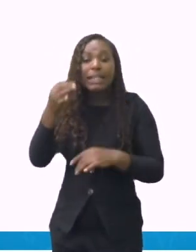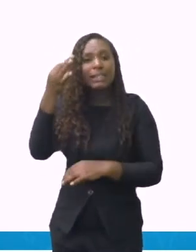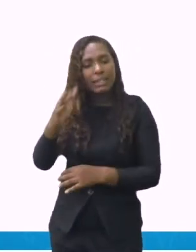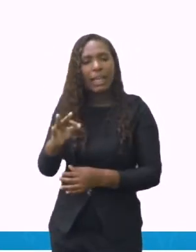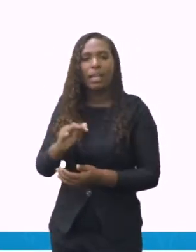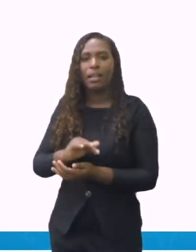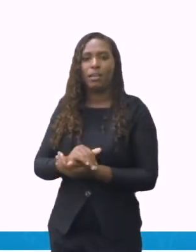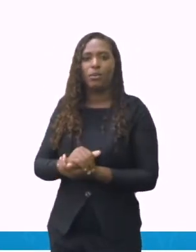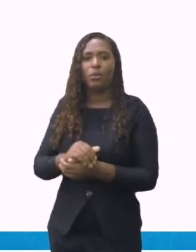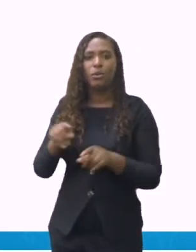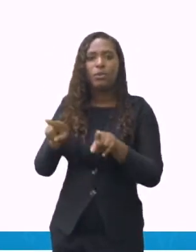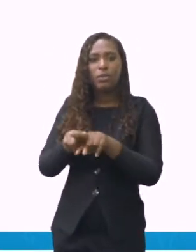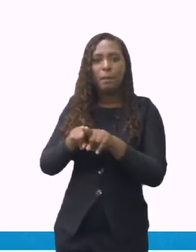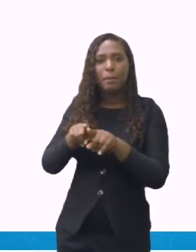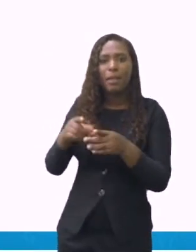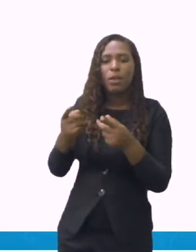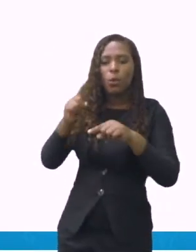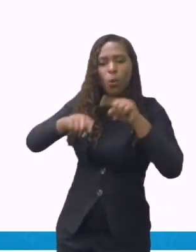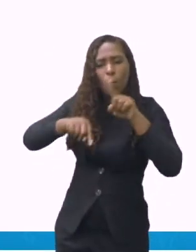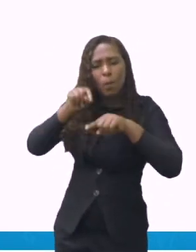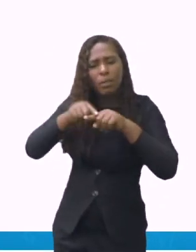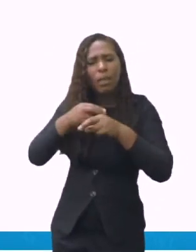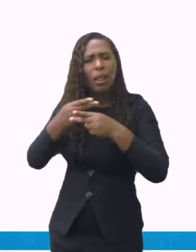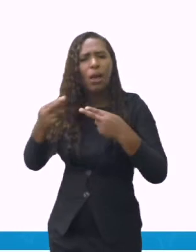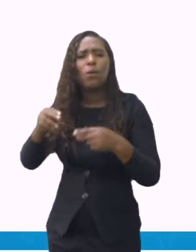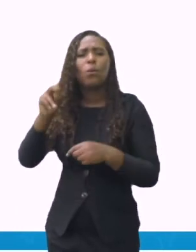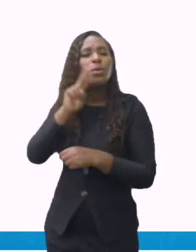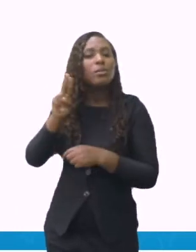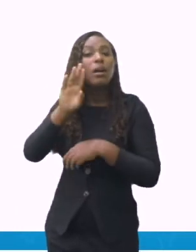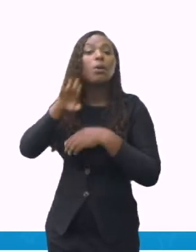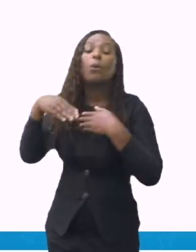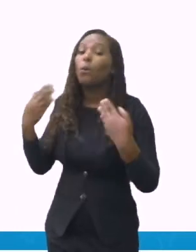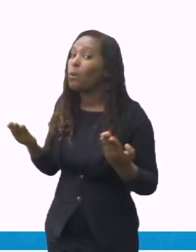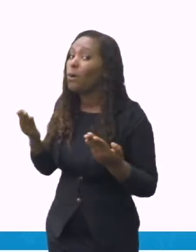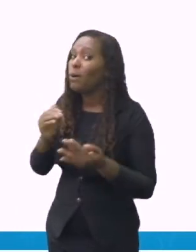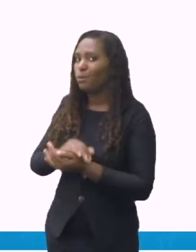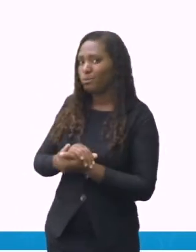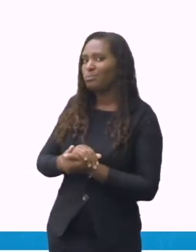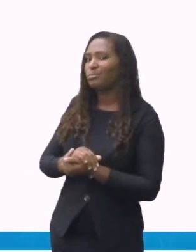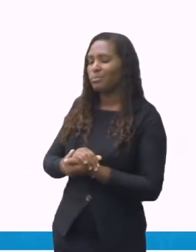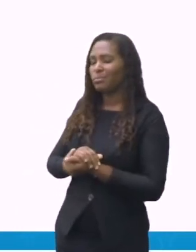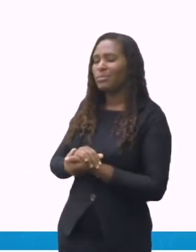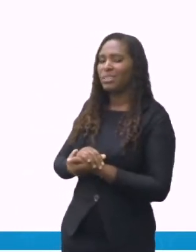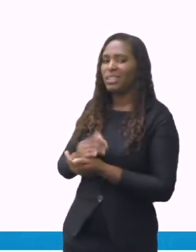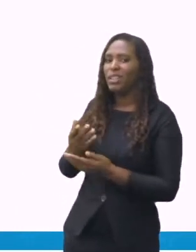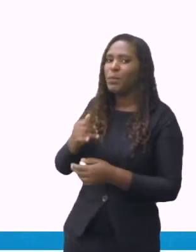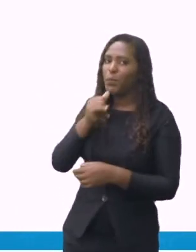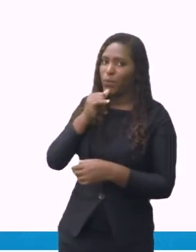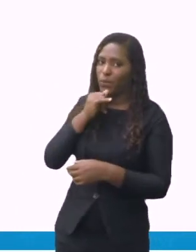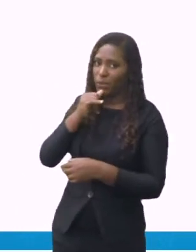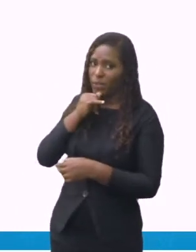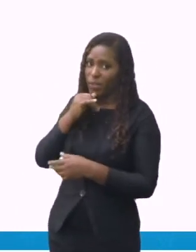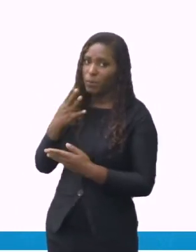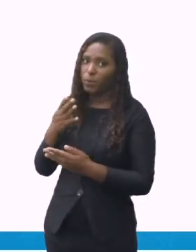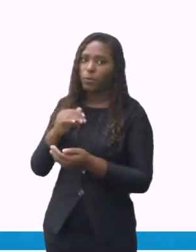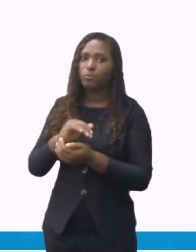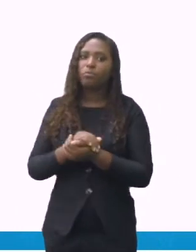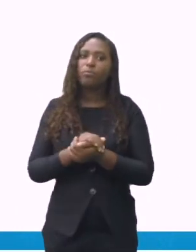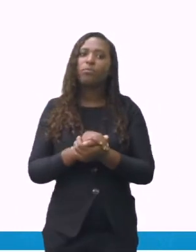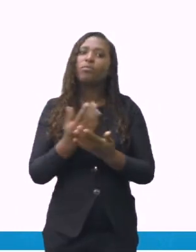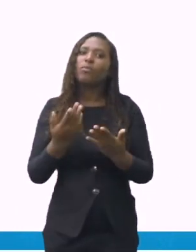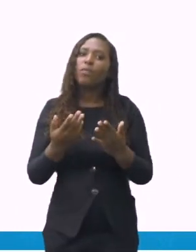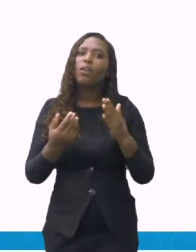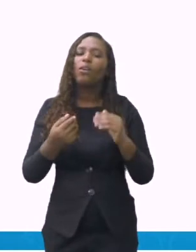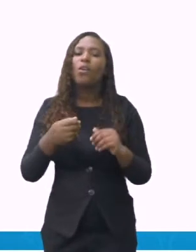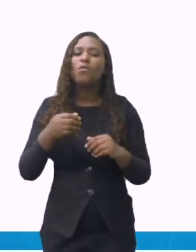ingrediente eu vou usar? Então, vamos supor, eu vou começar a fazer essa receita. vou ler lá. Açúcar, então eu vou